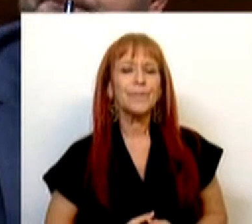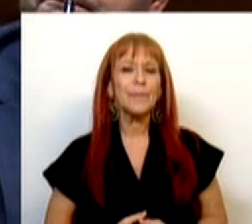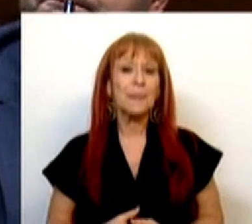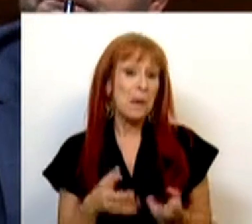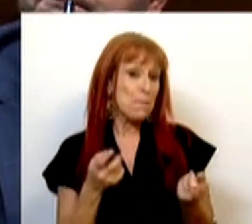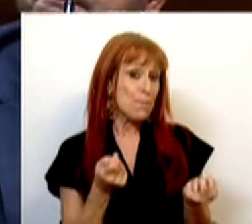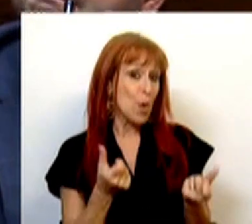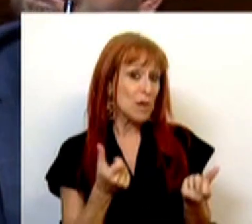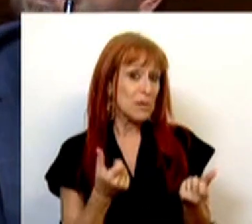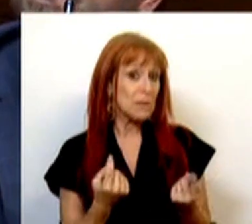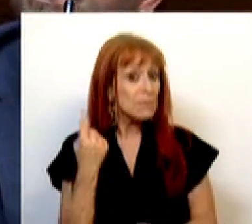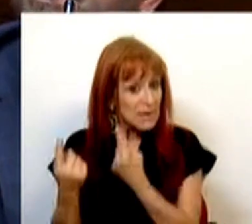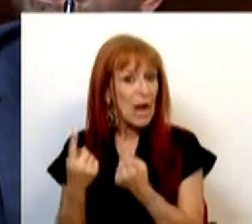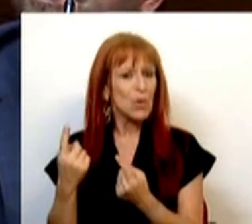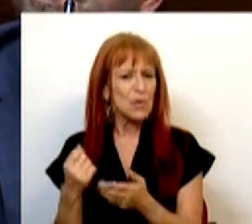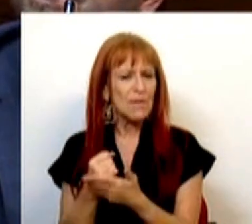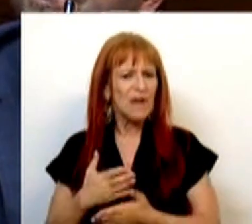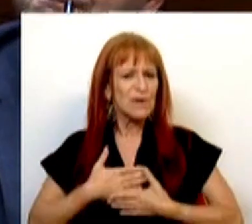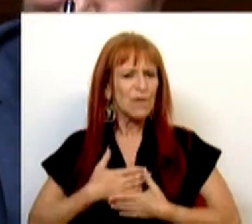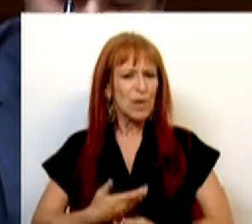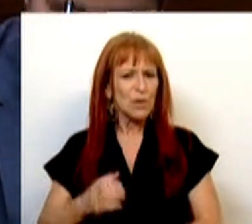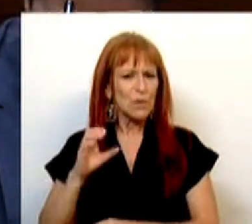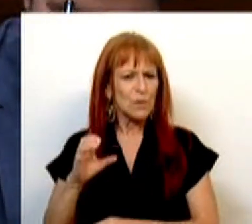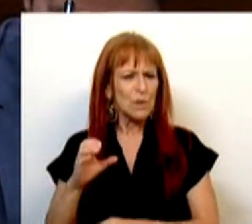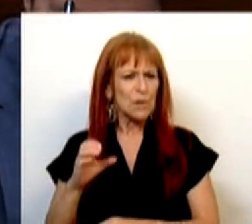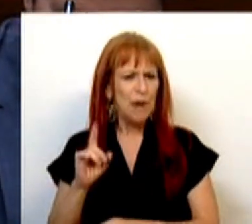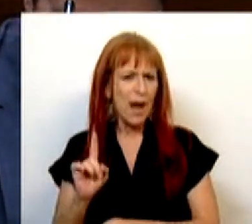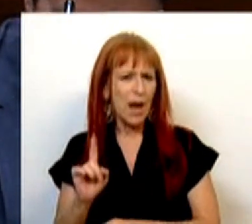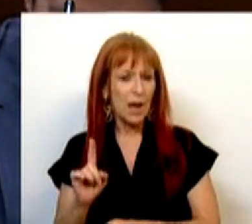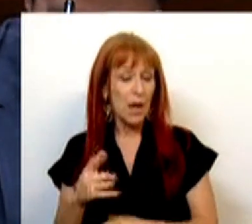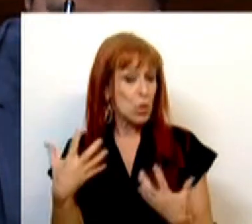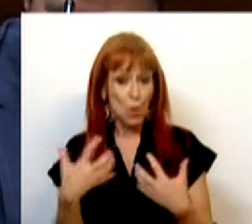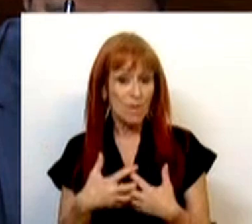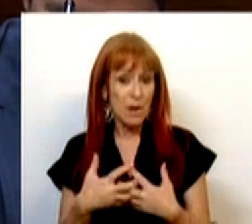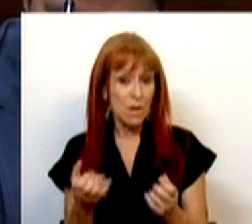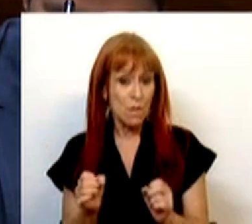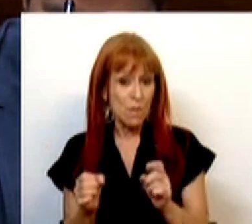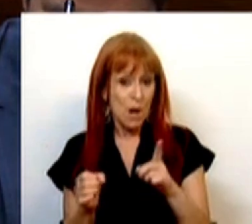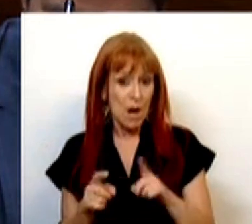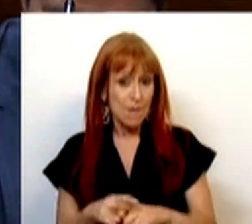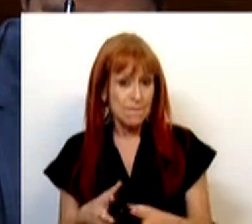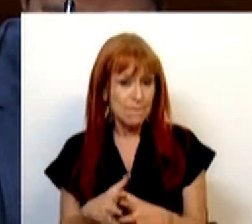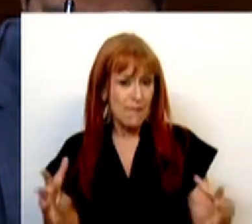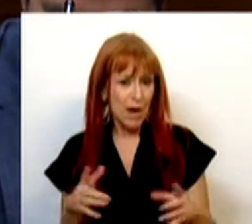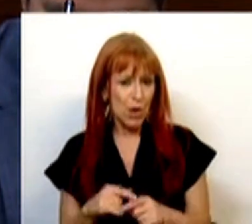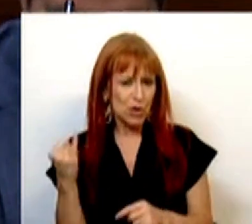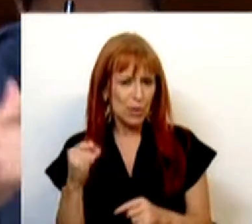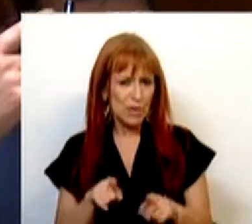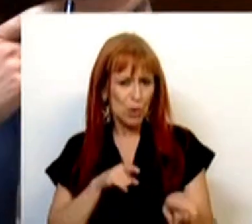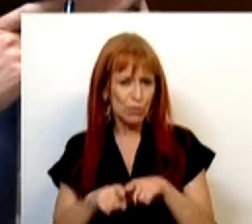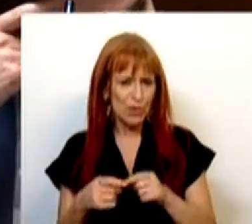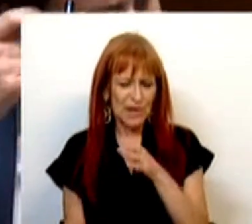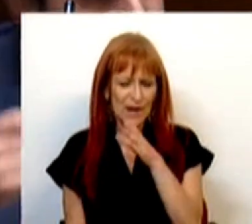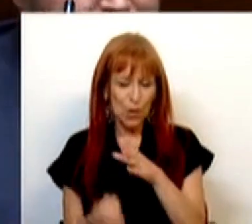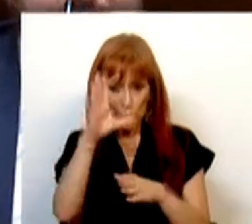Poucas, mas algumas. O mercado voluntário de carbono é, sem dúvida alguma, o maior instrumento político